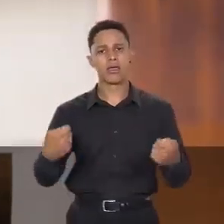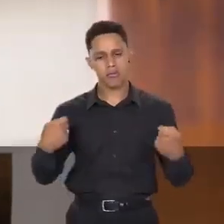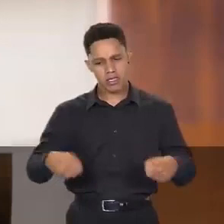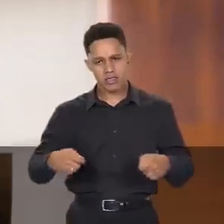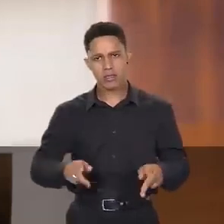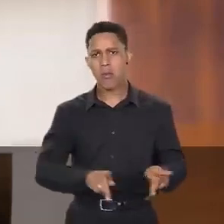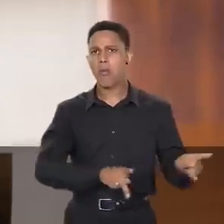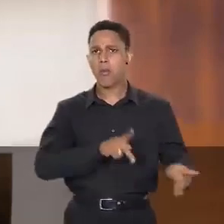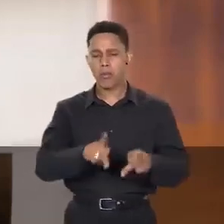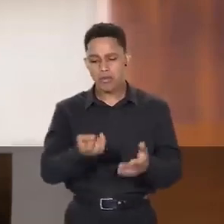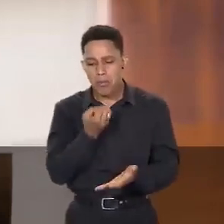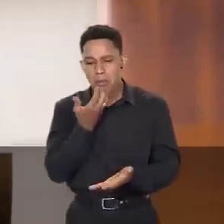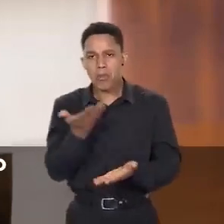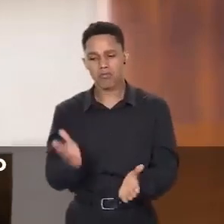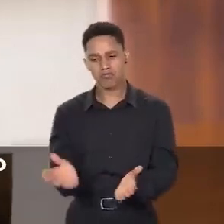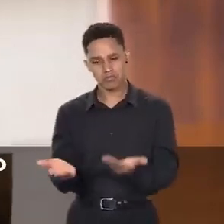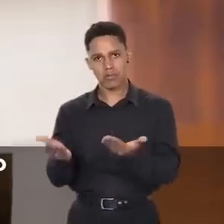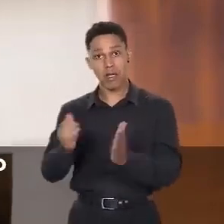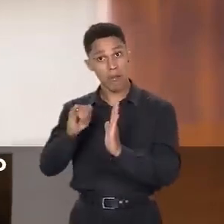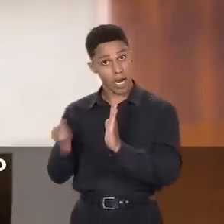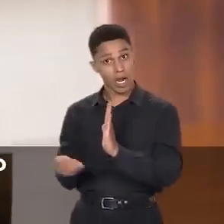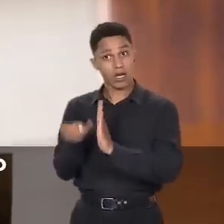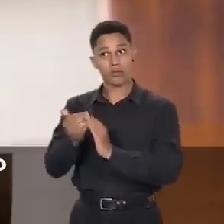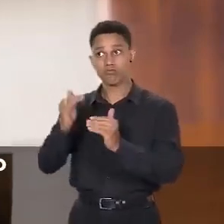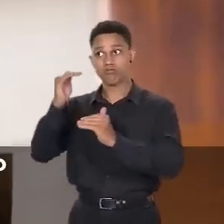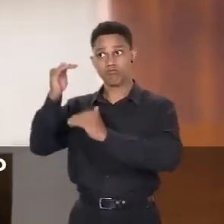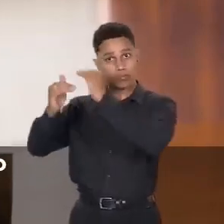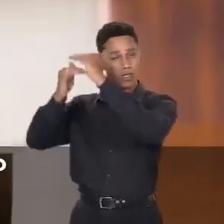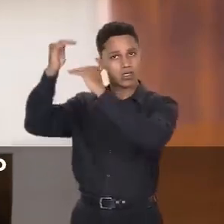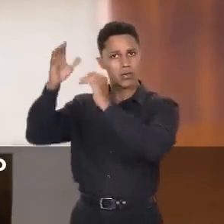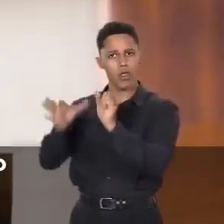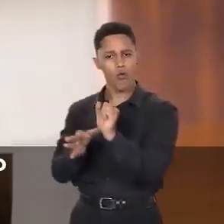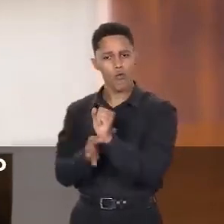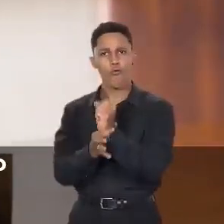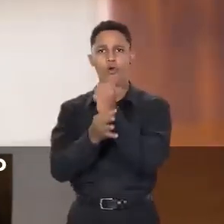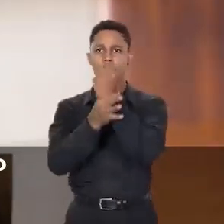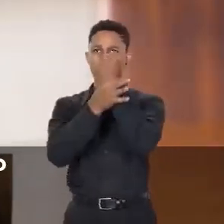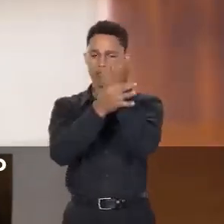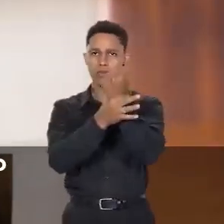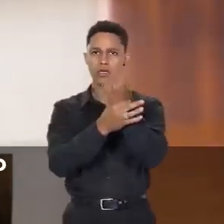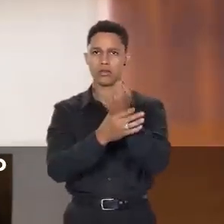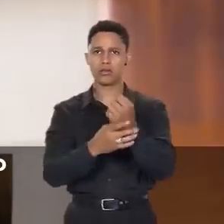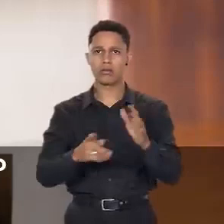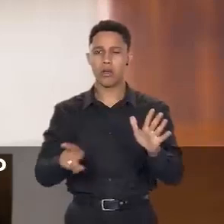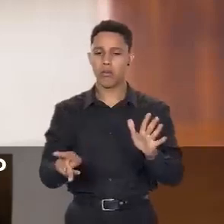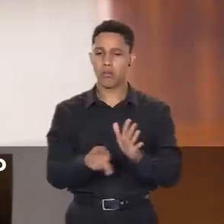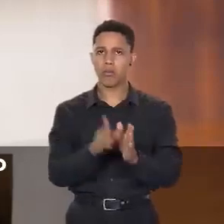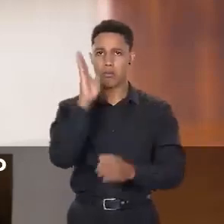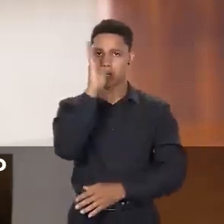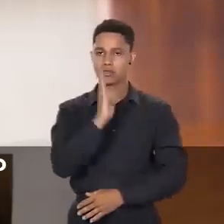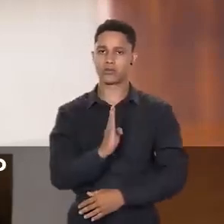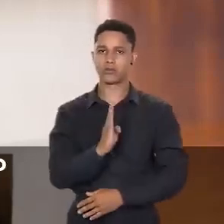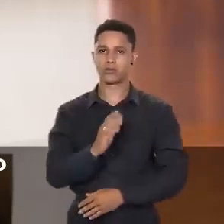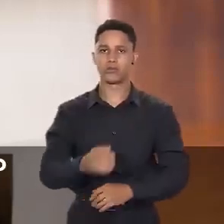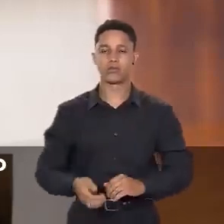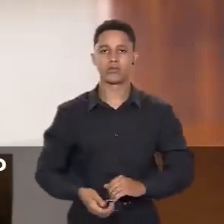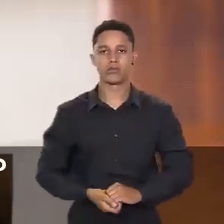exercido pelo bem do povo, para garantir o crescimento e fortalecimento da República Brasileira.